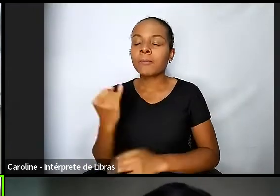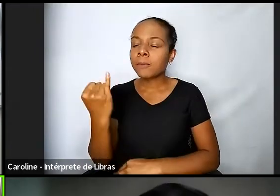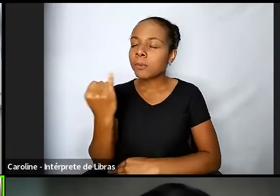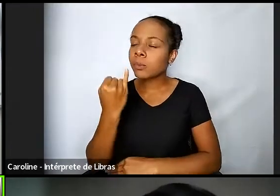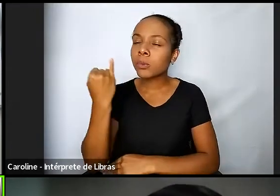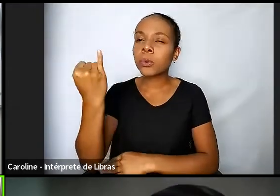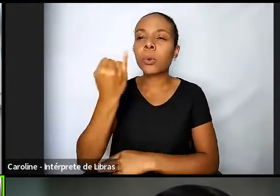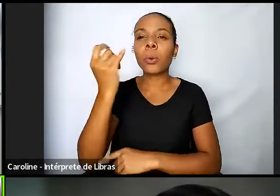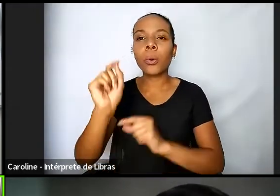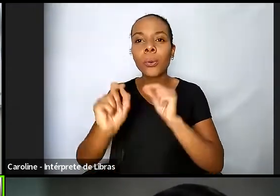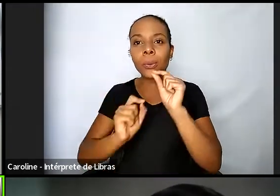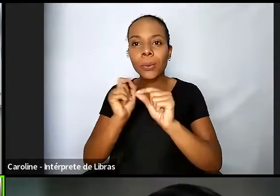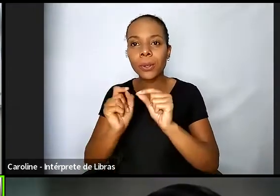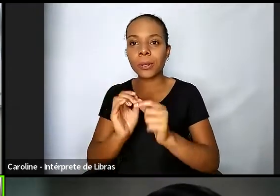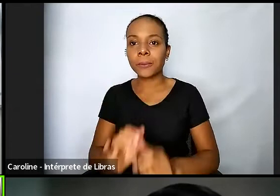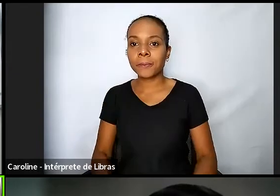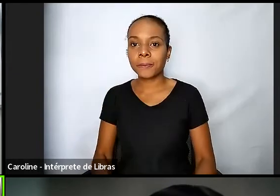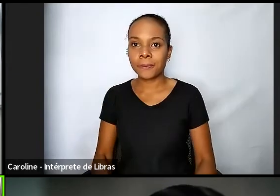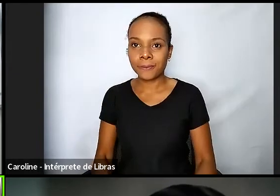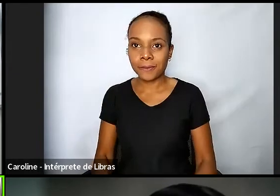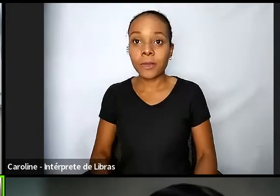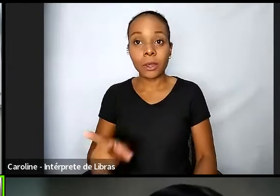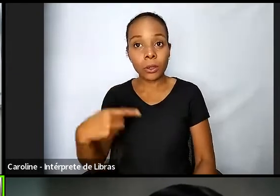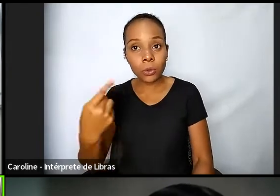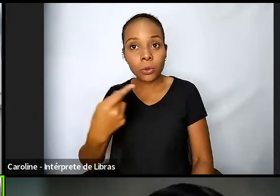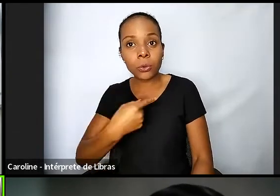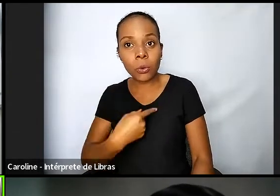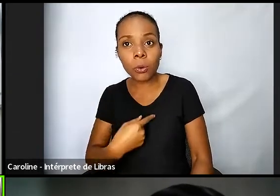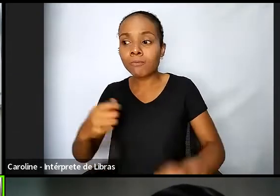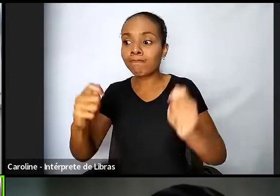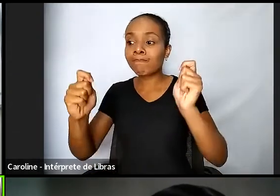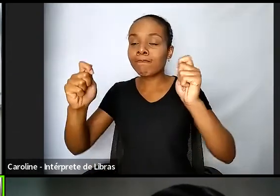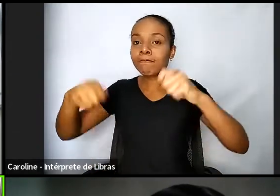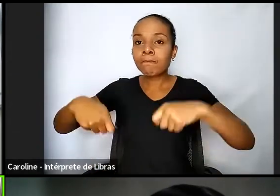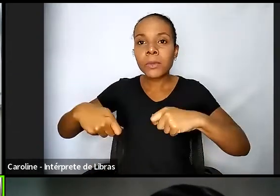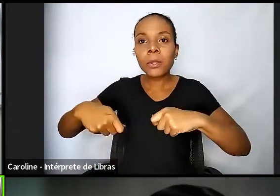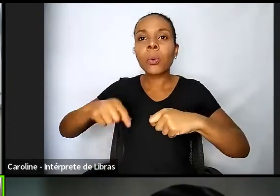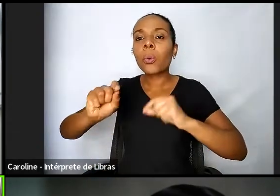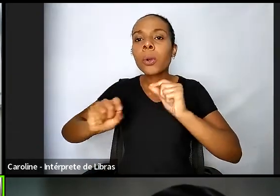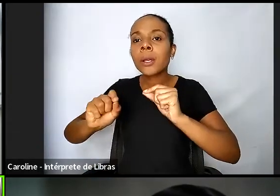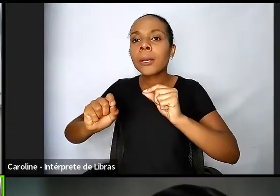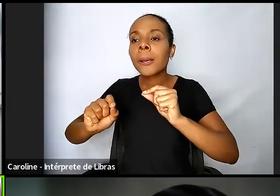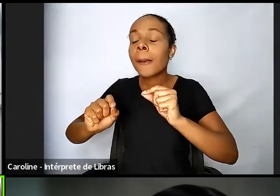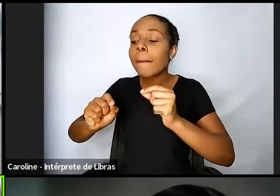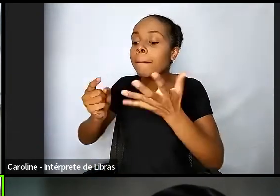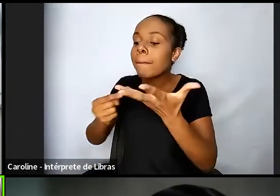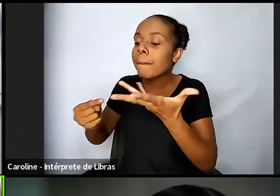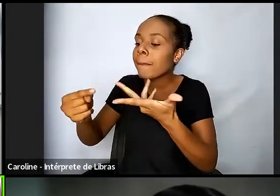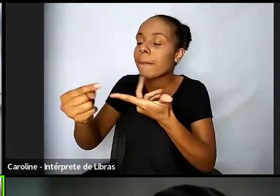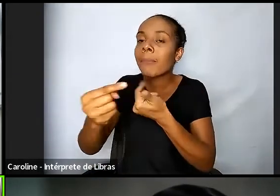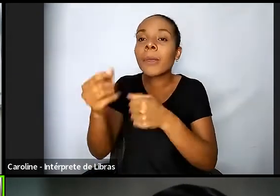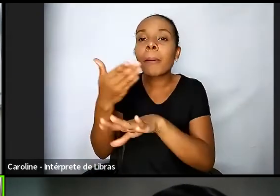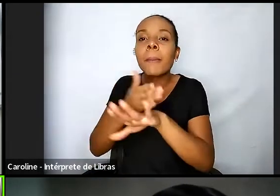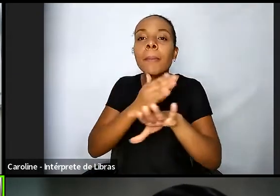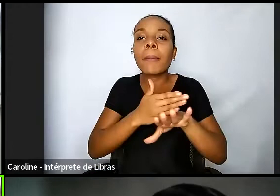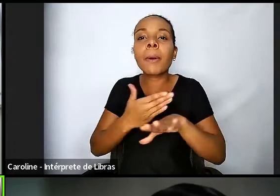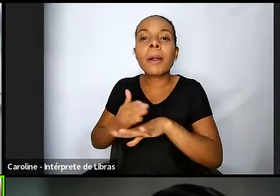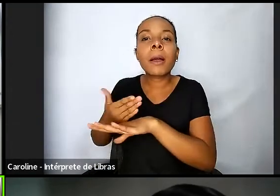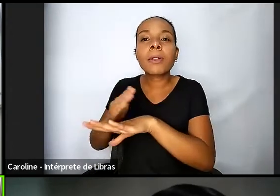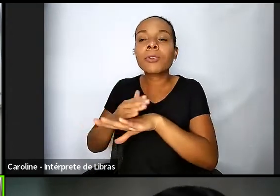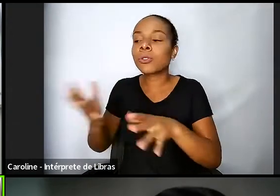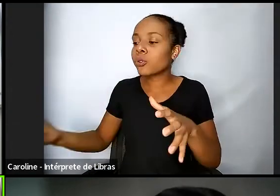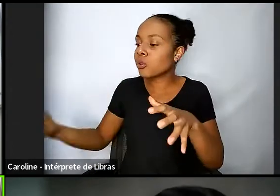efetivamente possibilidades de inclusão dessas pessoas para o exercício de direitos que são